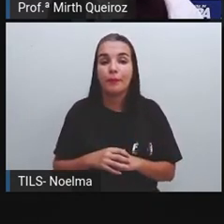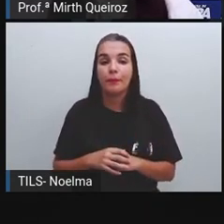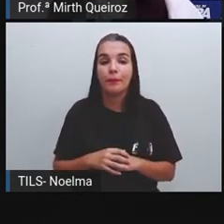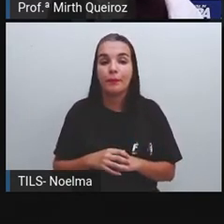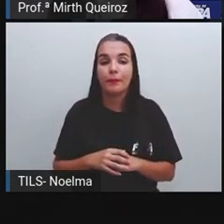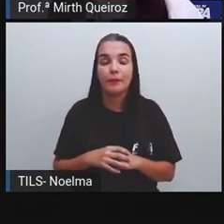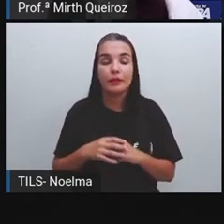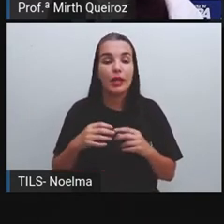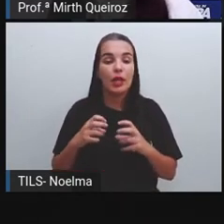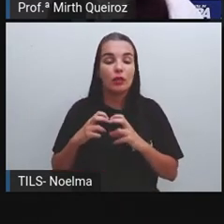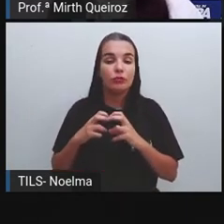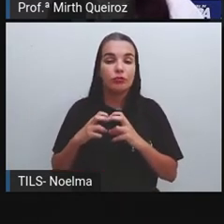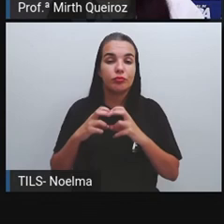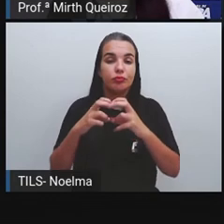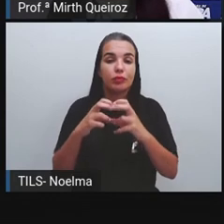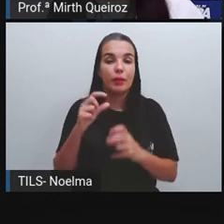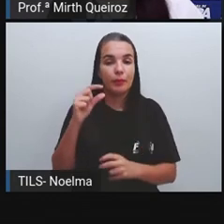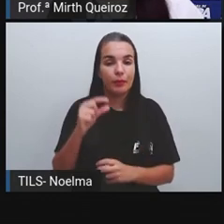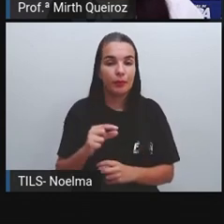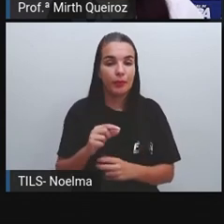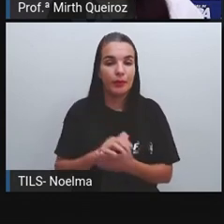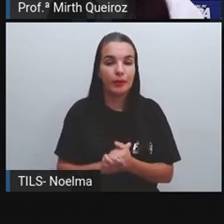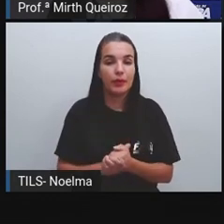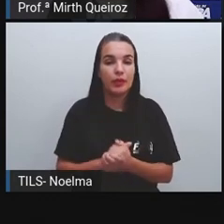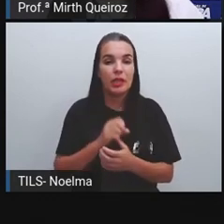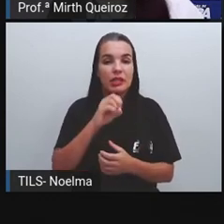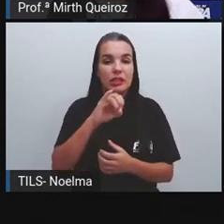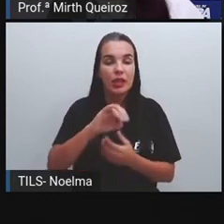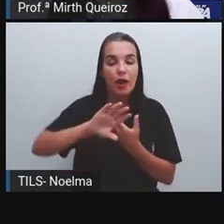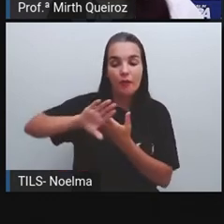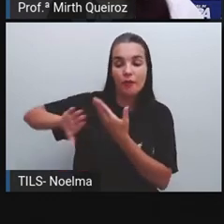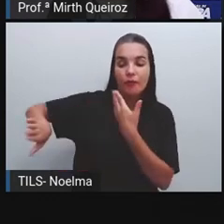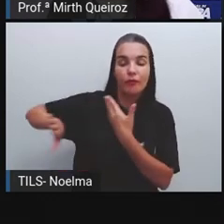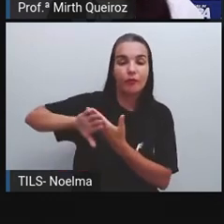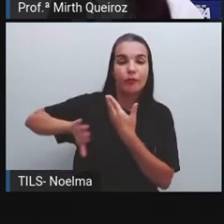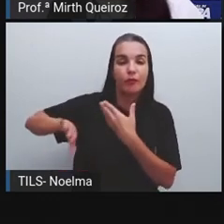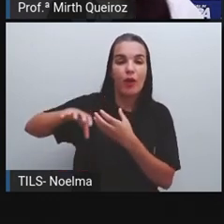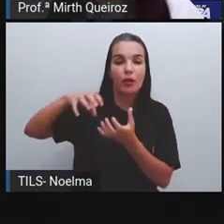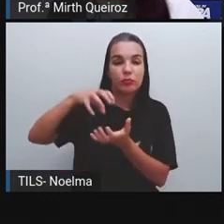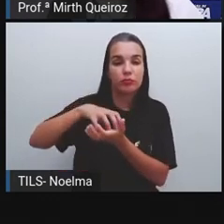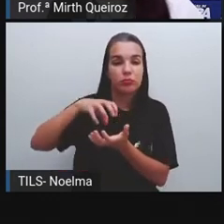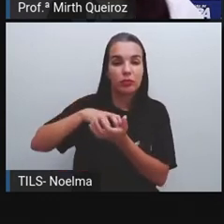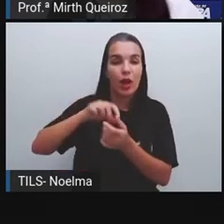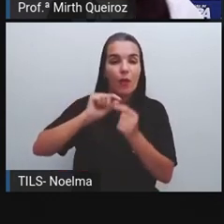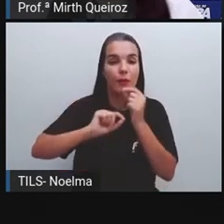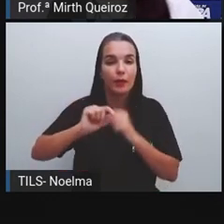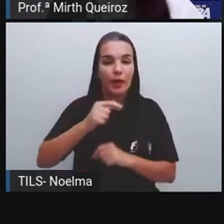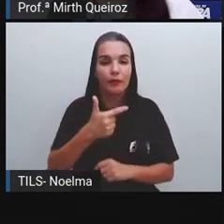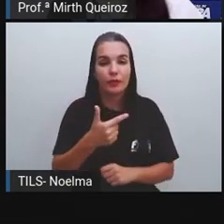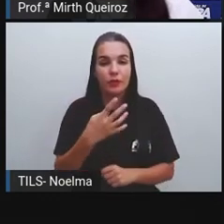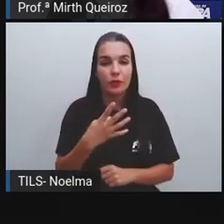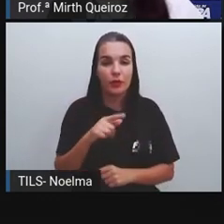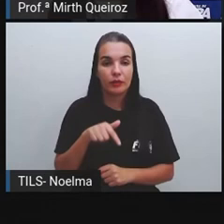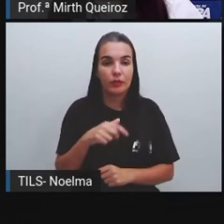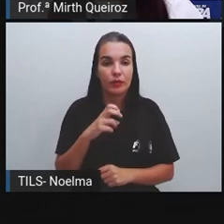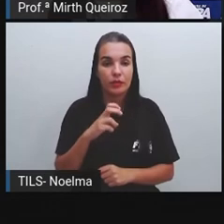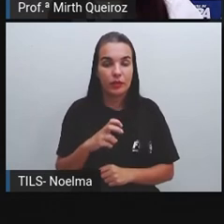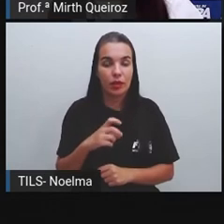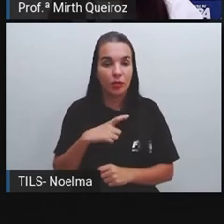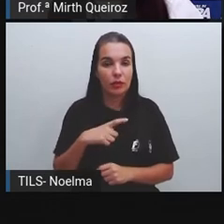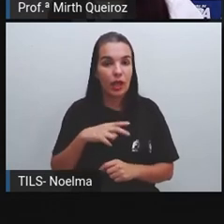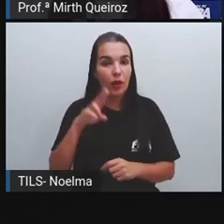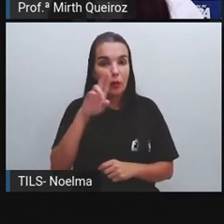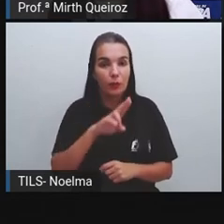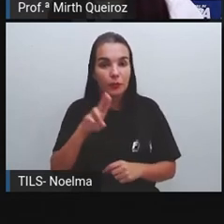quantidade de escolha. Fora das regiões metropolitanas, 24,5% usam transporte